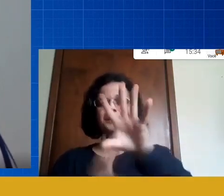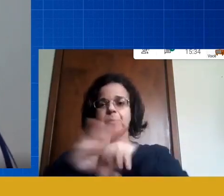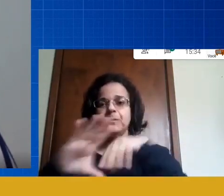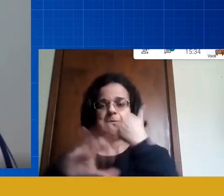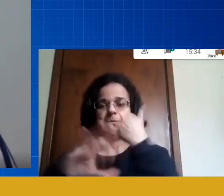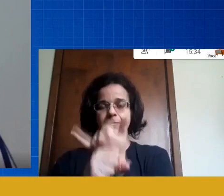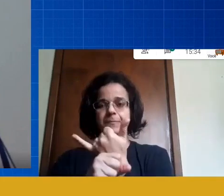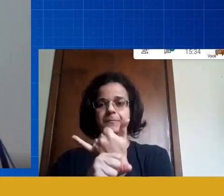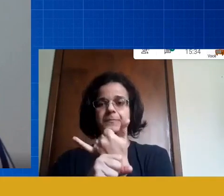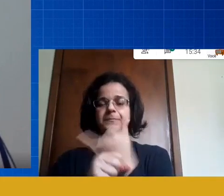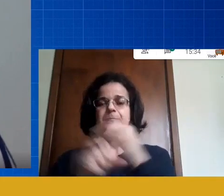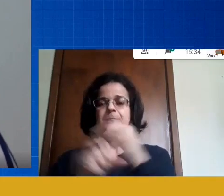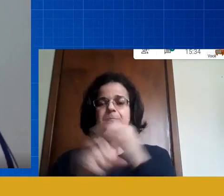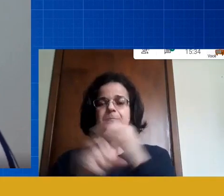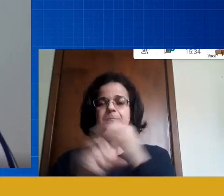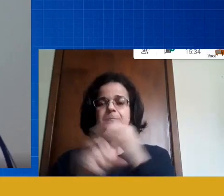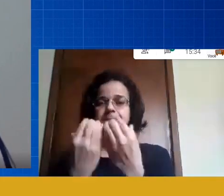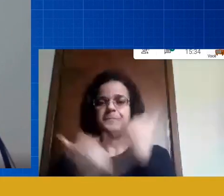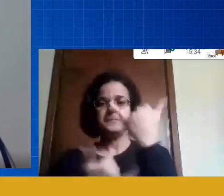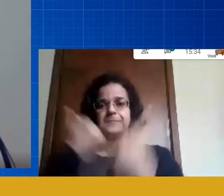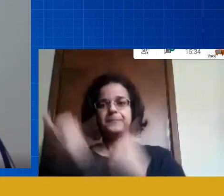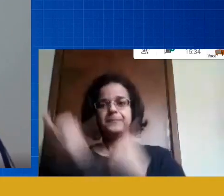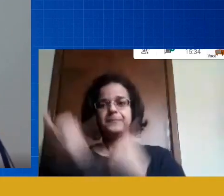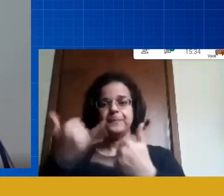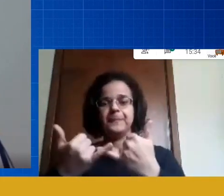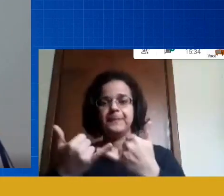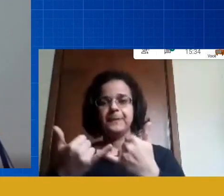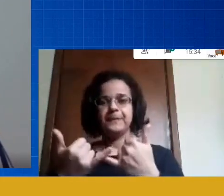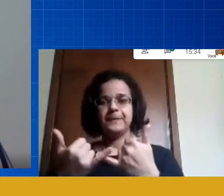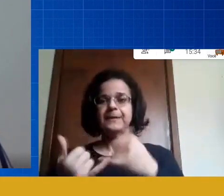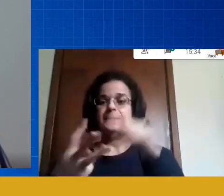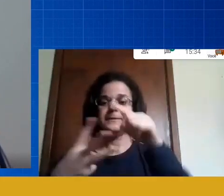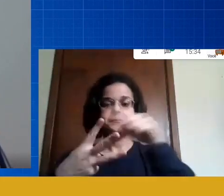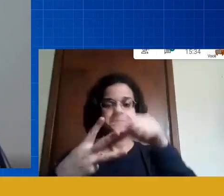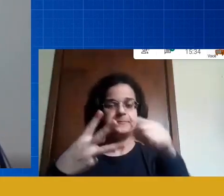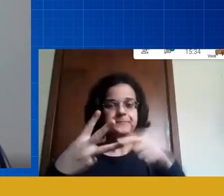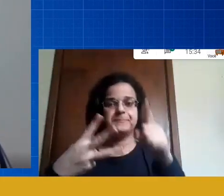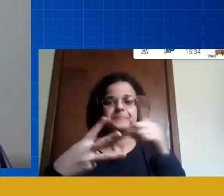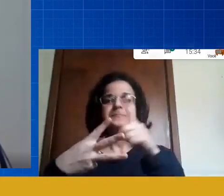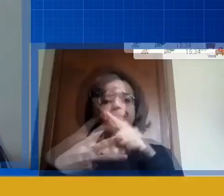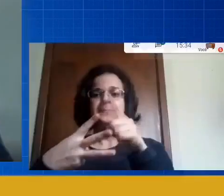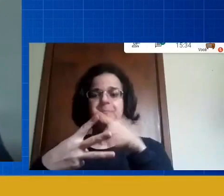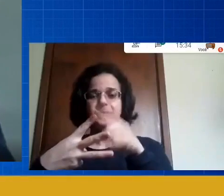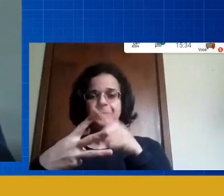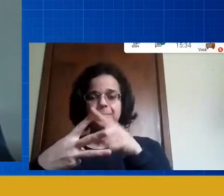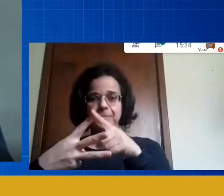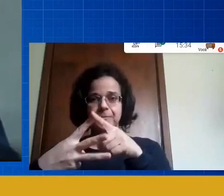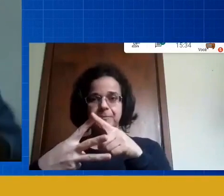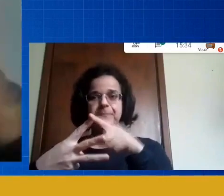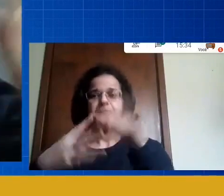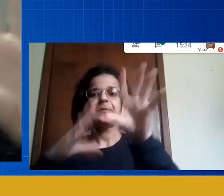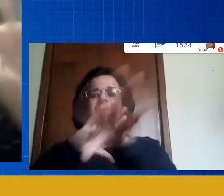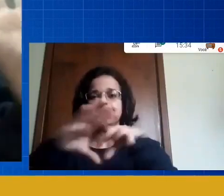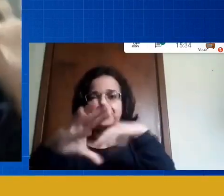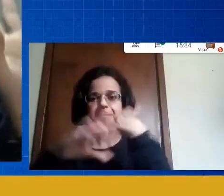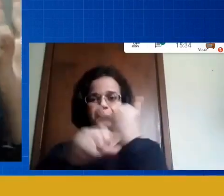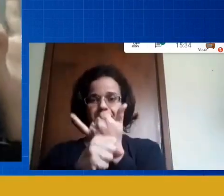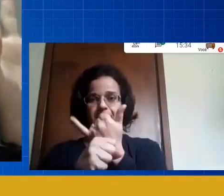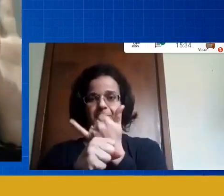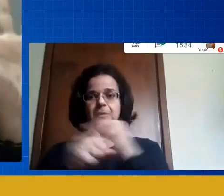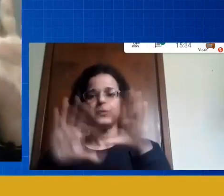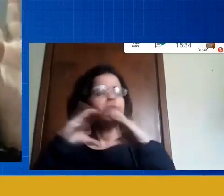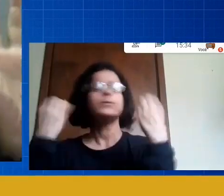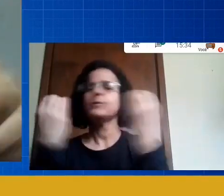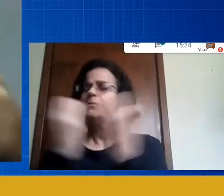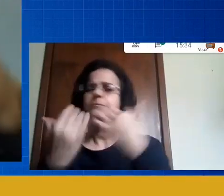nós estamos aí estamos em três lugares nós estamos né no youtube o congresso brincar